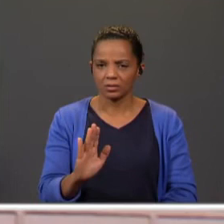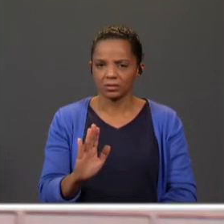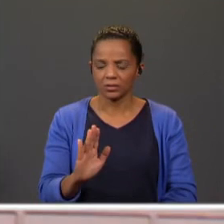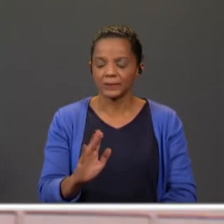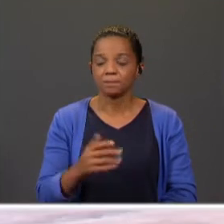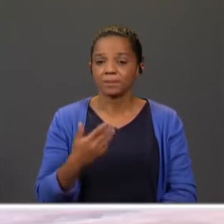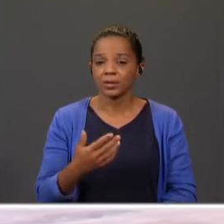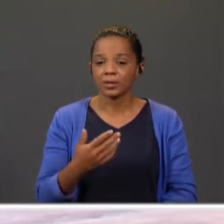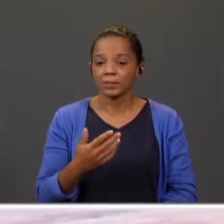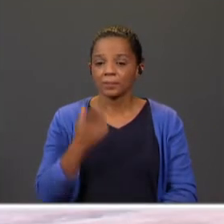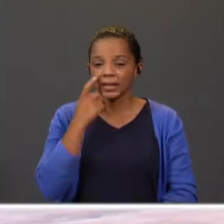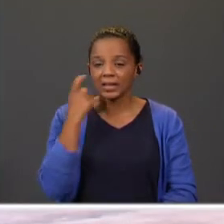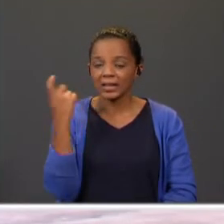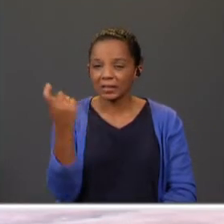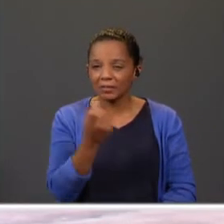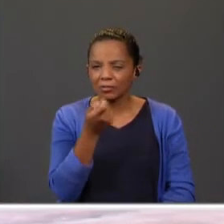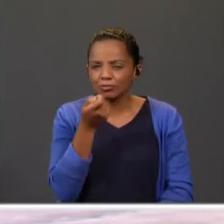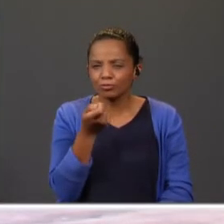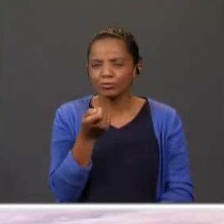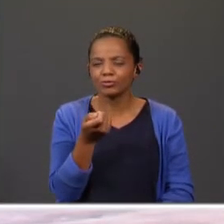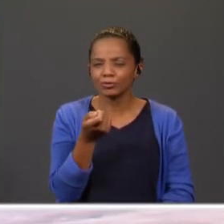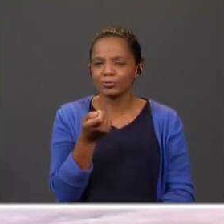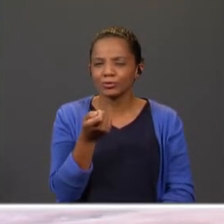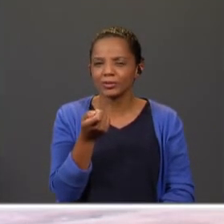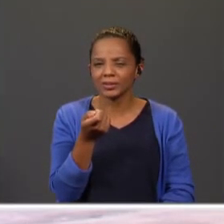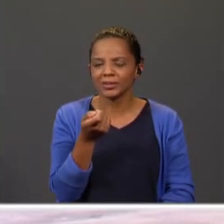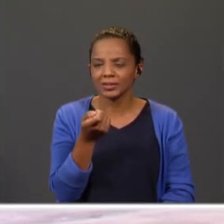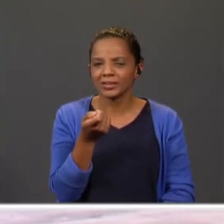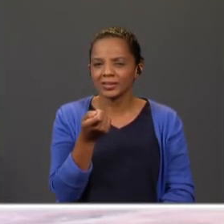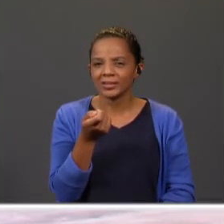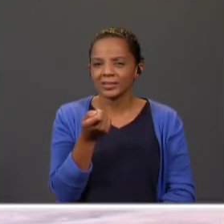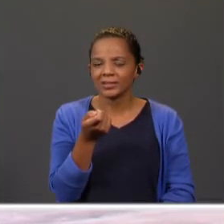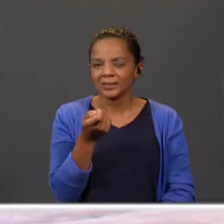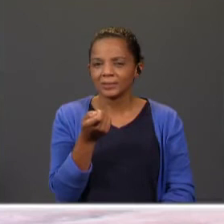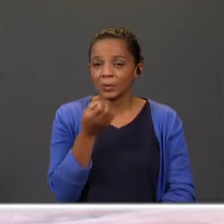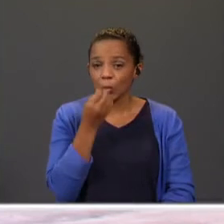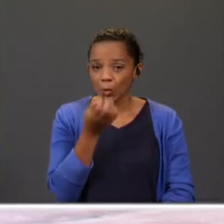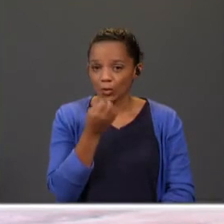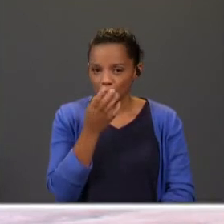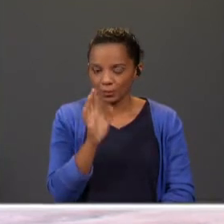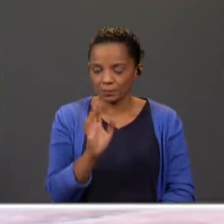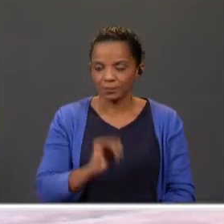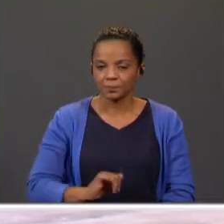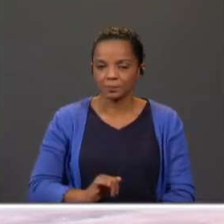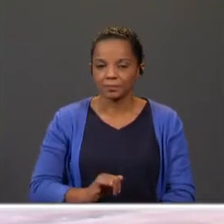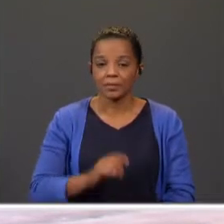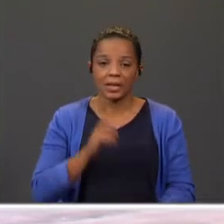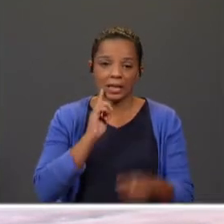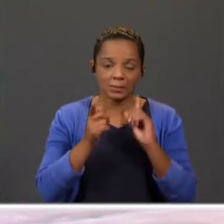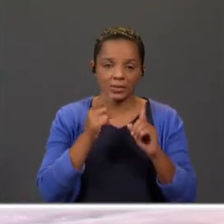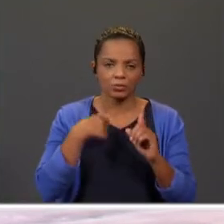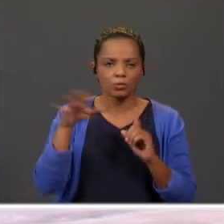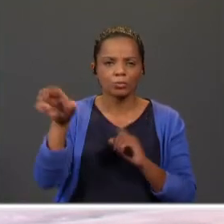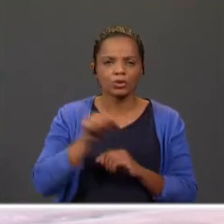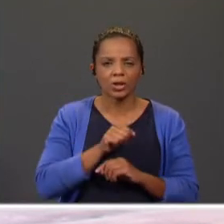Vamos rever um pouquinho, um pouquinho da nossa, do nosso conto. É uma animação que eu